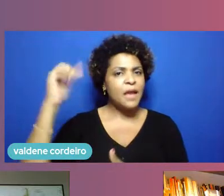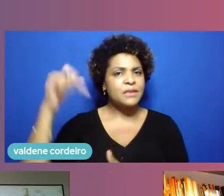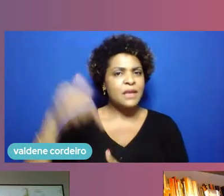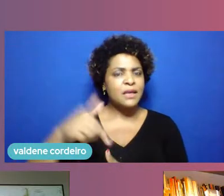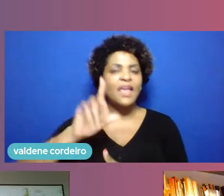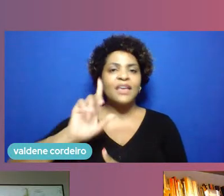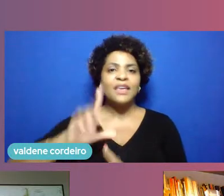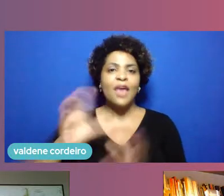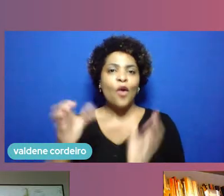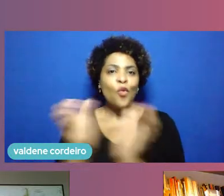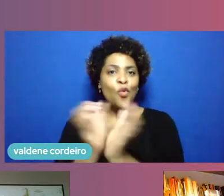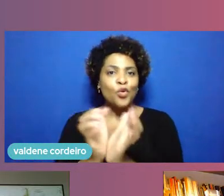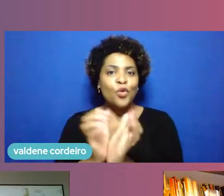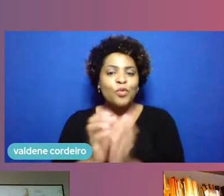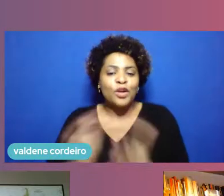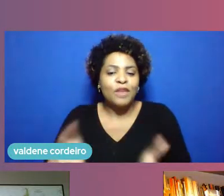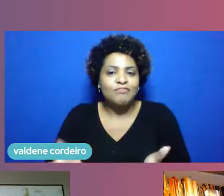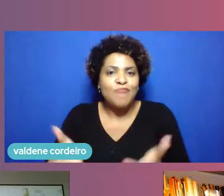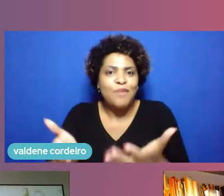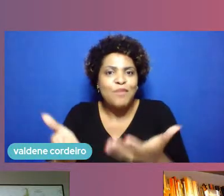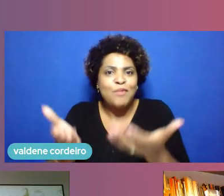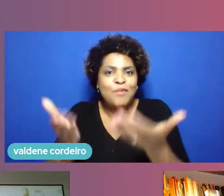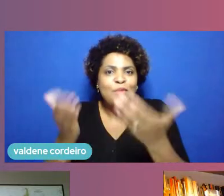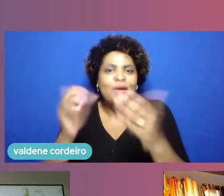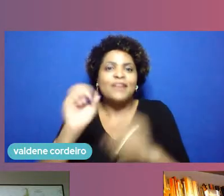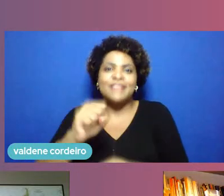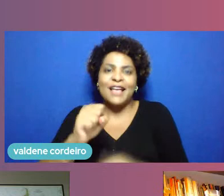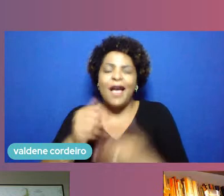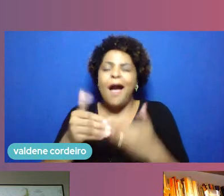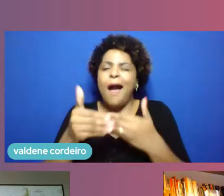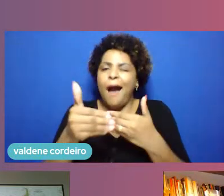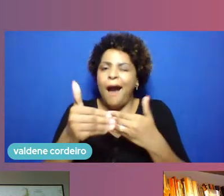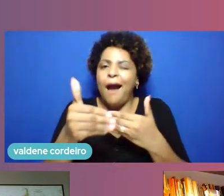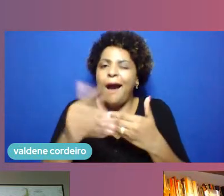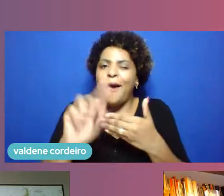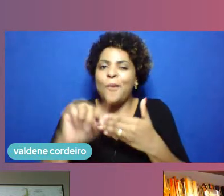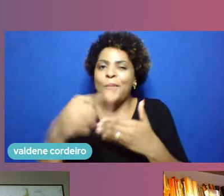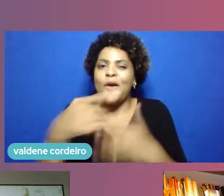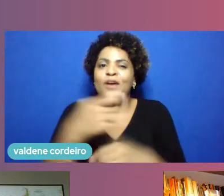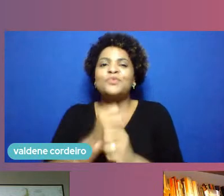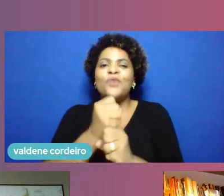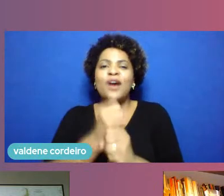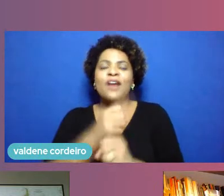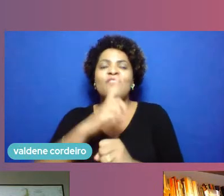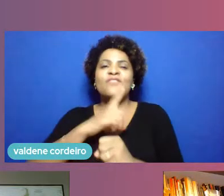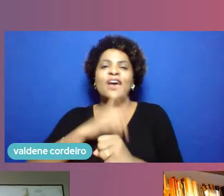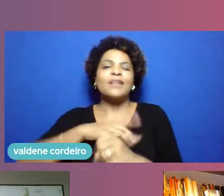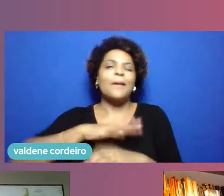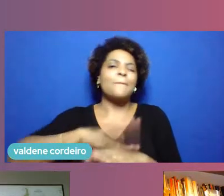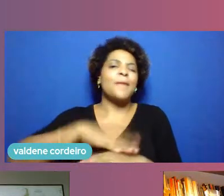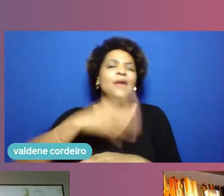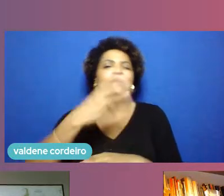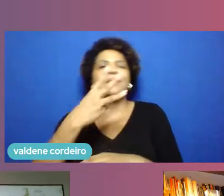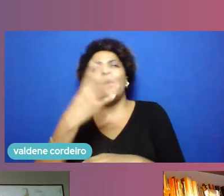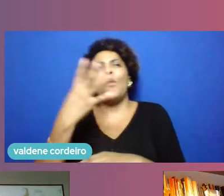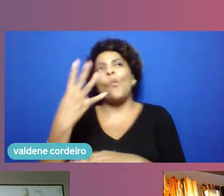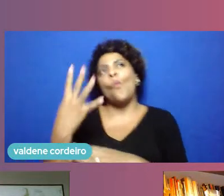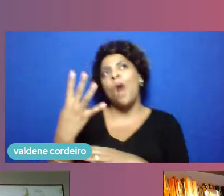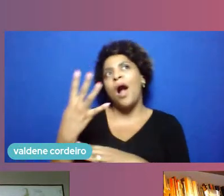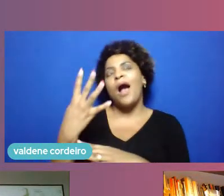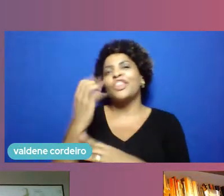aceleradoras em breve vamos ter no próximo ano mais acho que umas 3 a 4 incubadoras